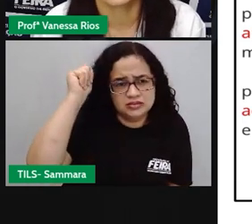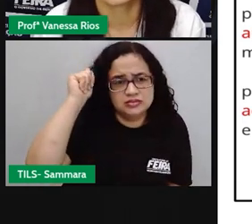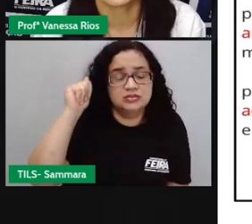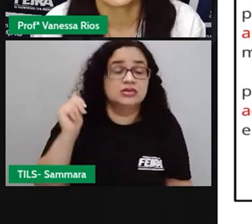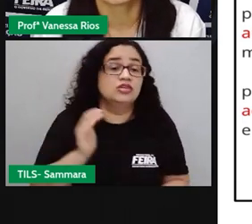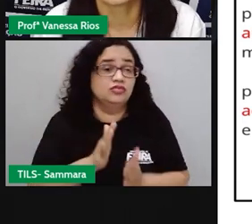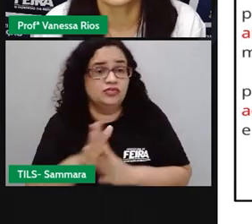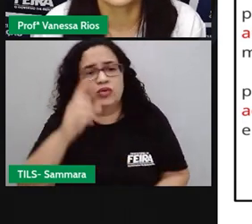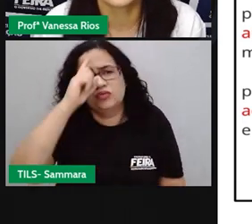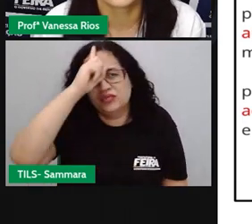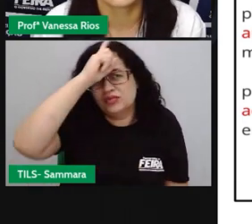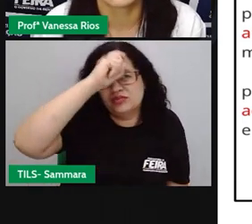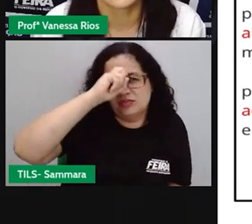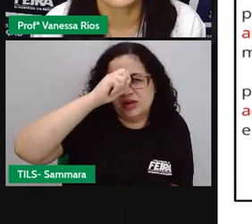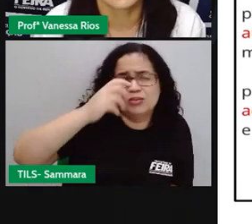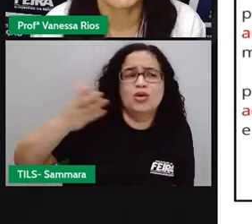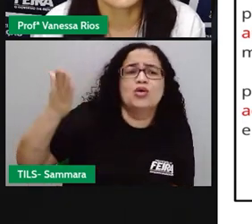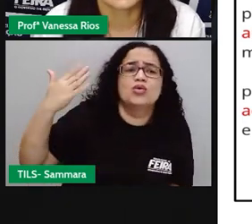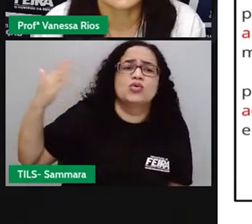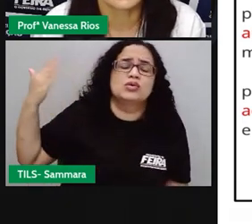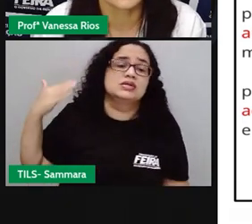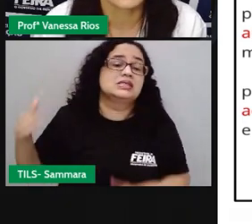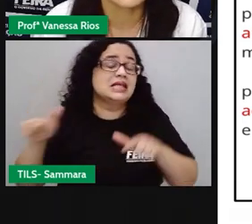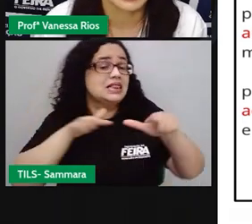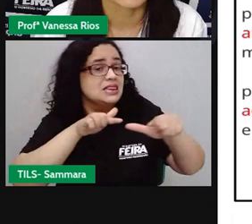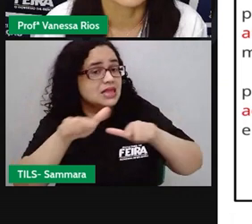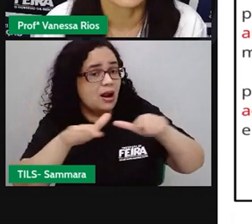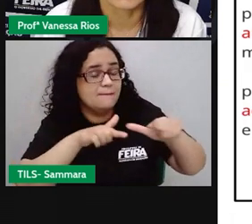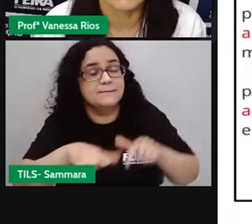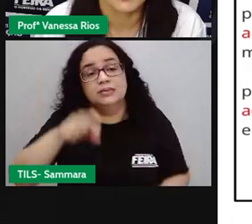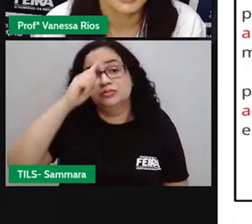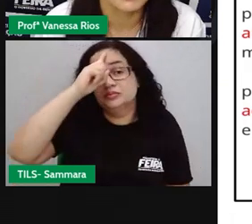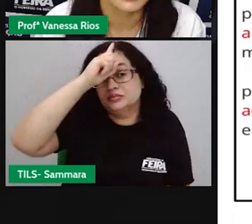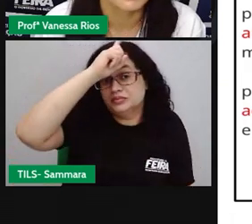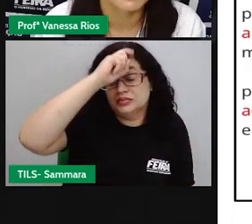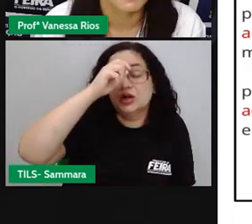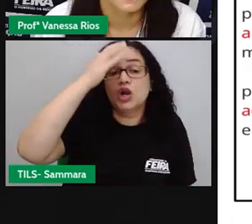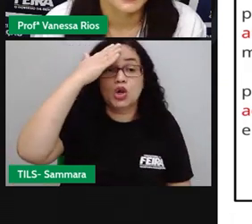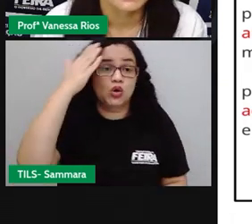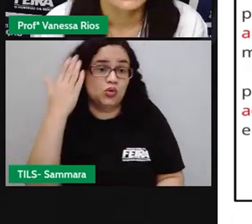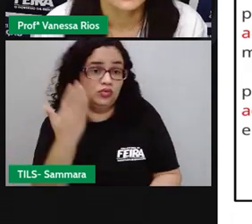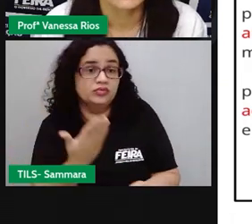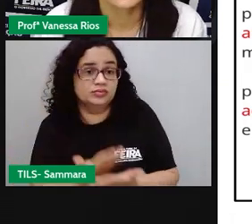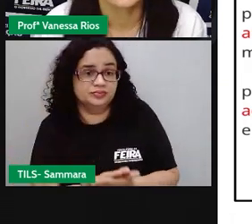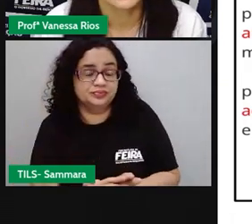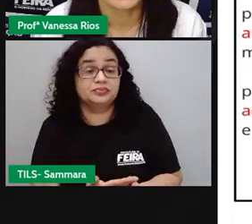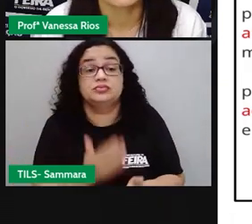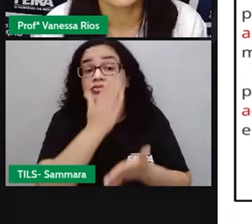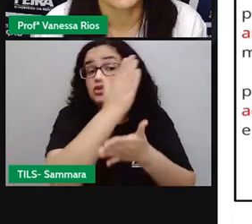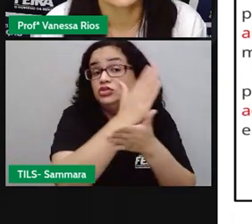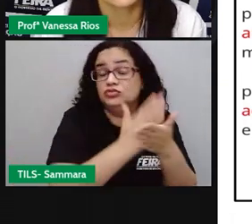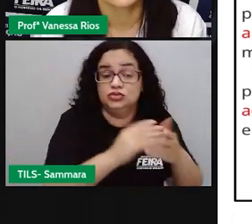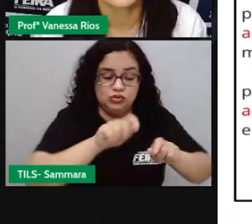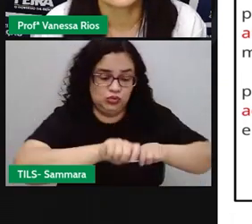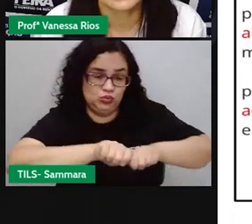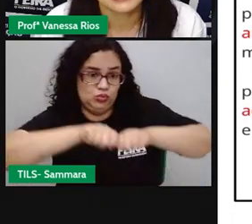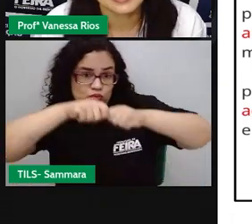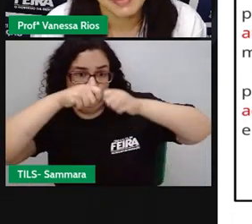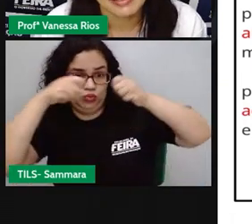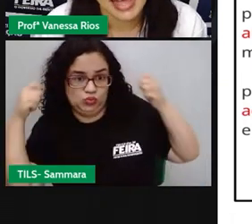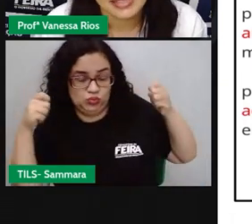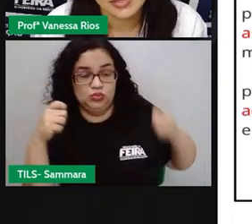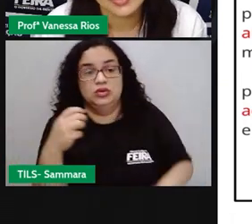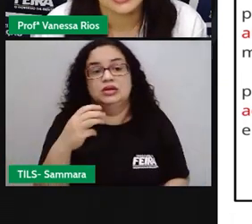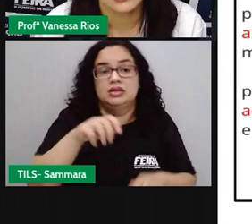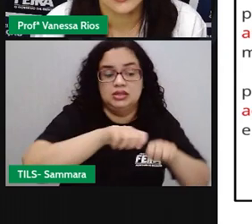Fui enfermeira há muitos anos. Trabalhei em hospital, confie em mim. Dividi o cabo de vassoura em